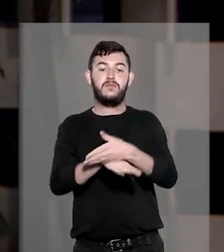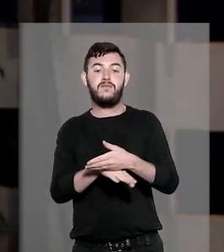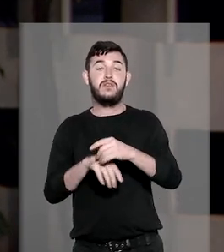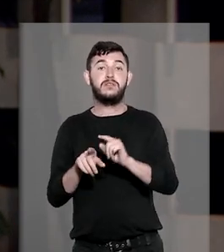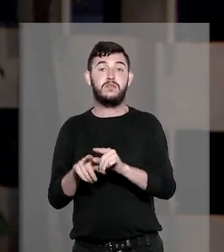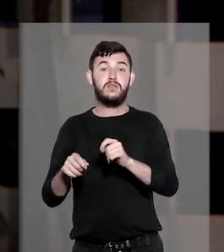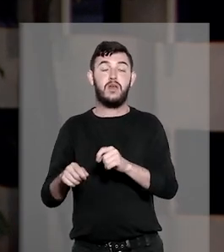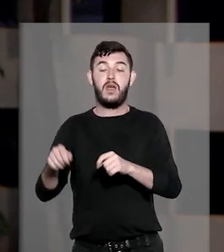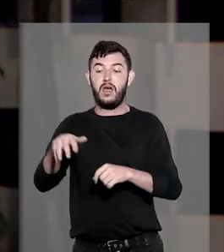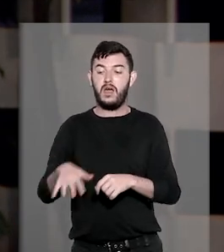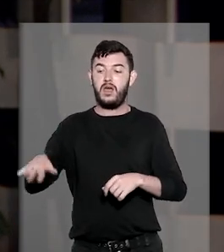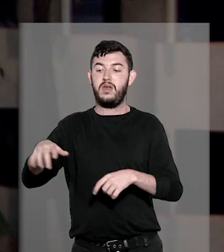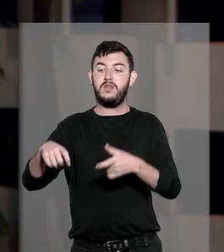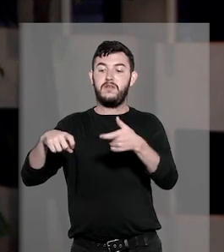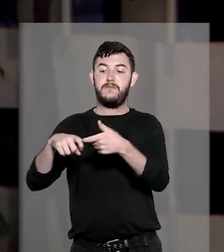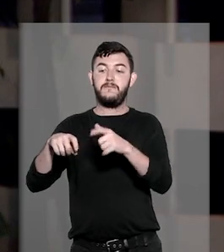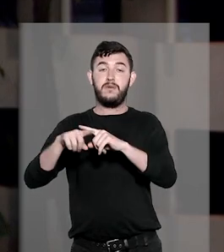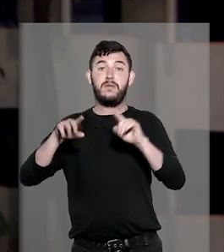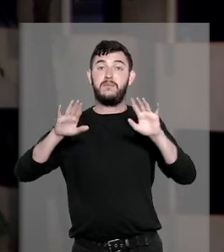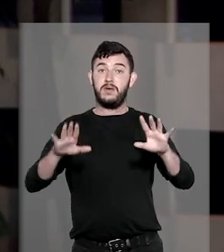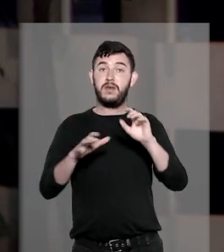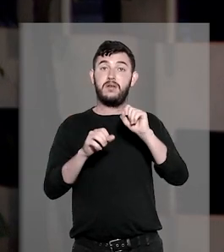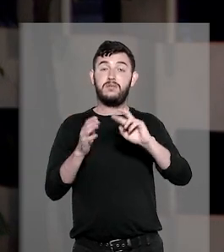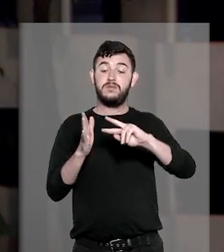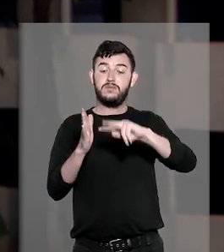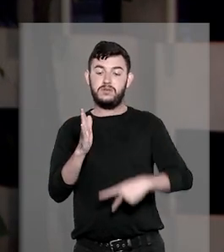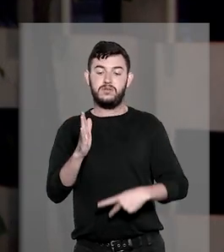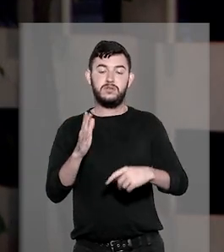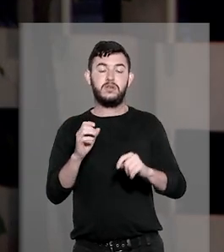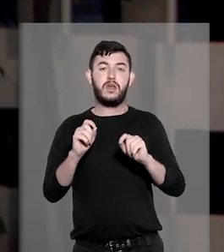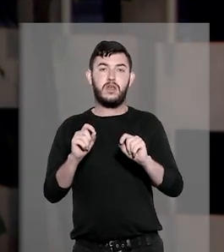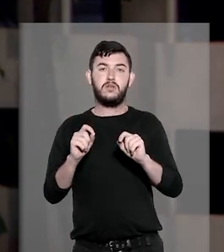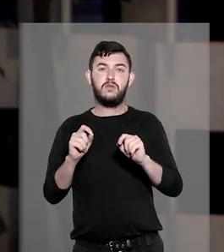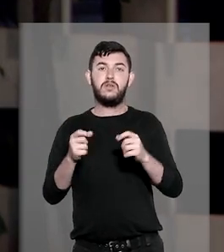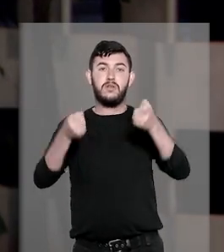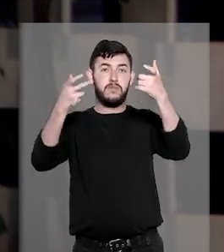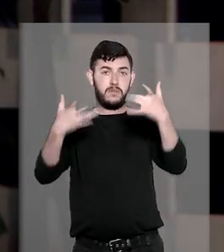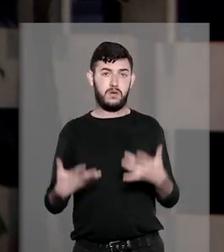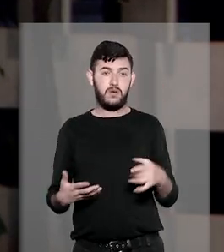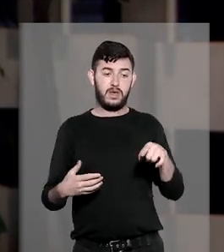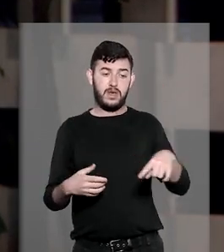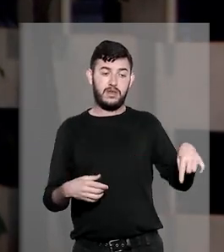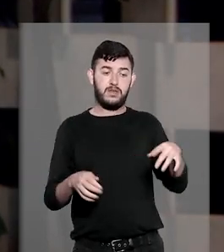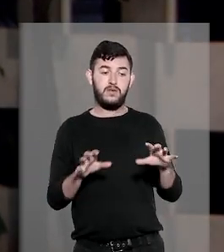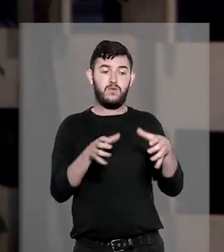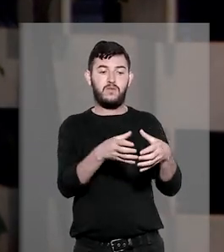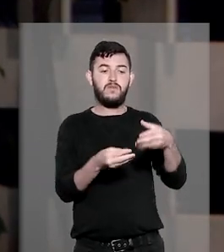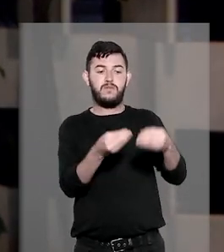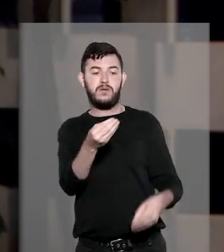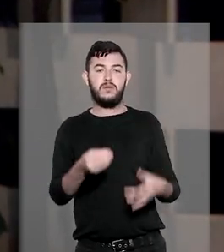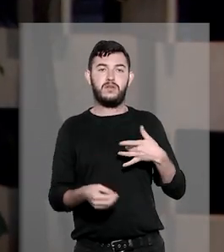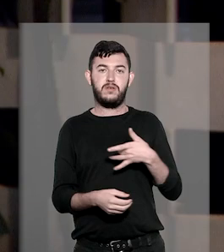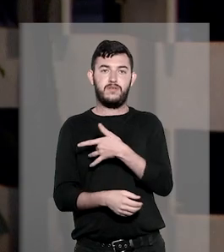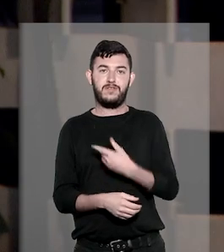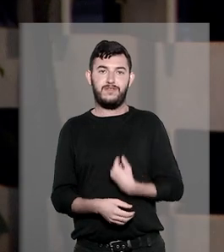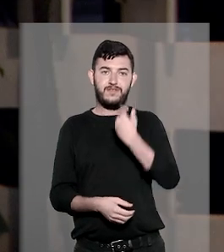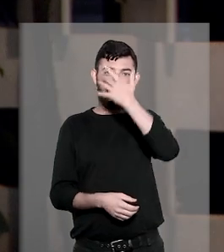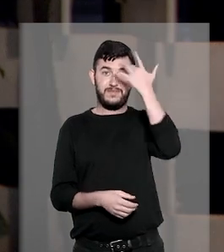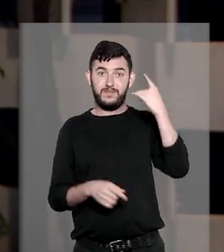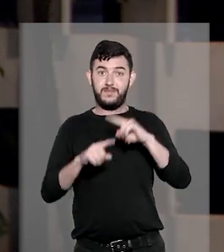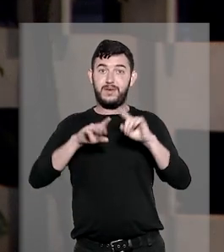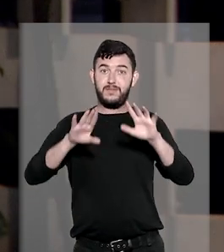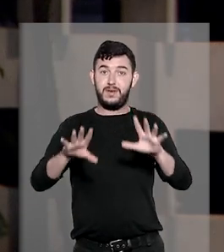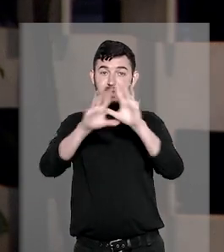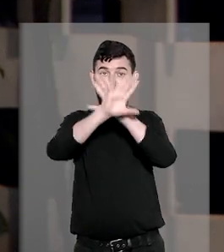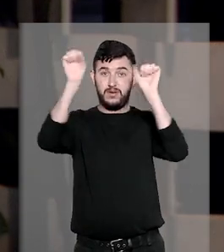dos médicos e estariam, segundo o sindicato, colocando em risco a saúde e a vida das pessoas. O Tribunal Regional Federal da